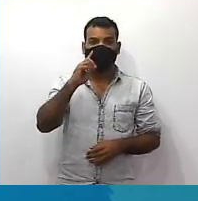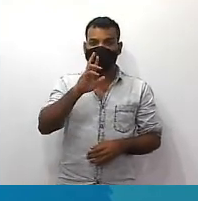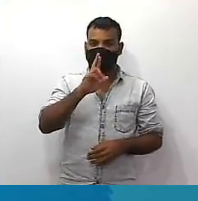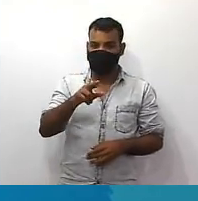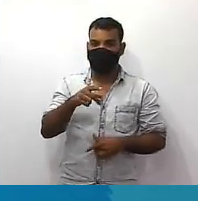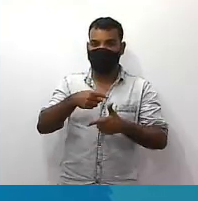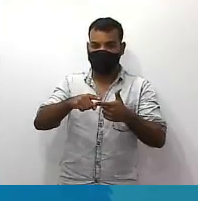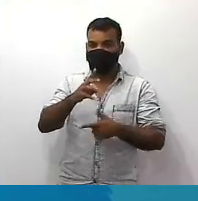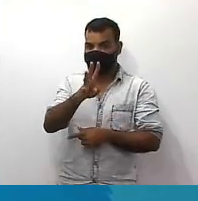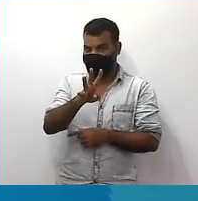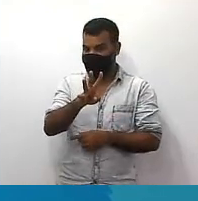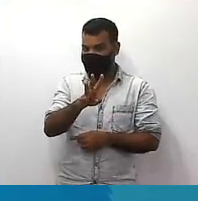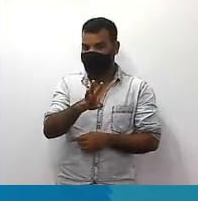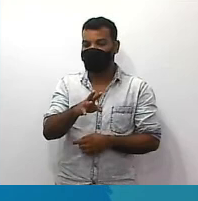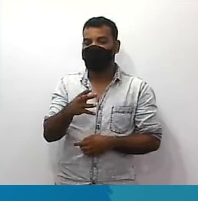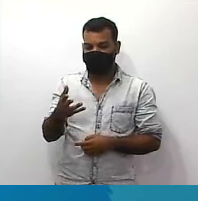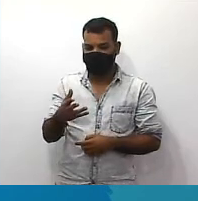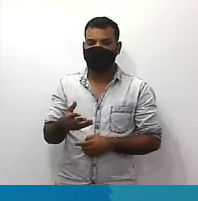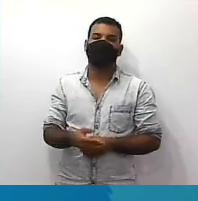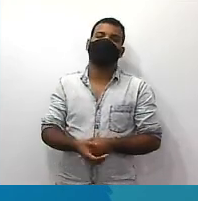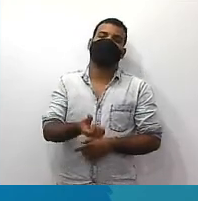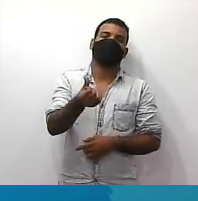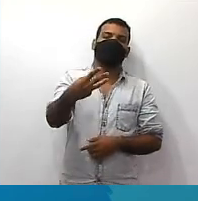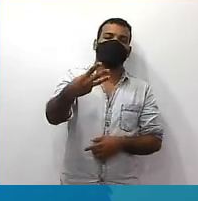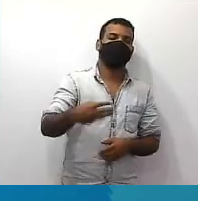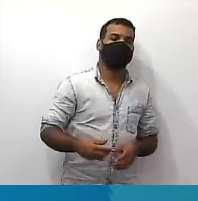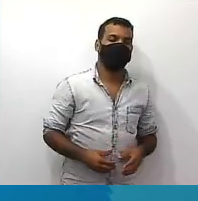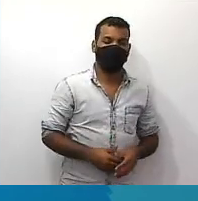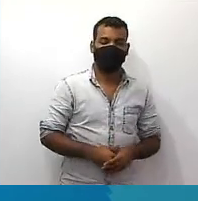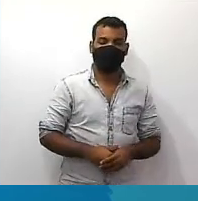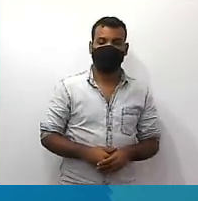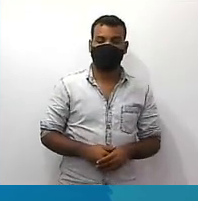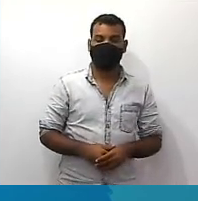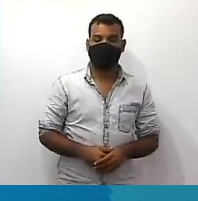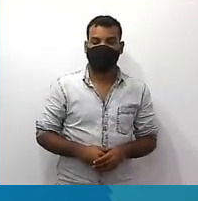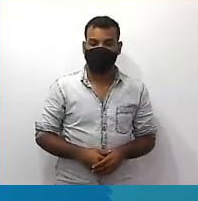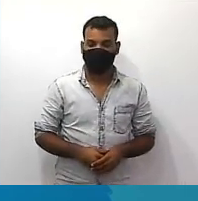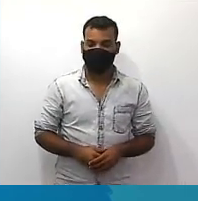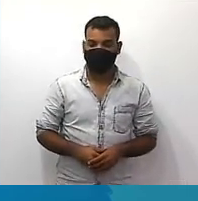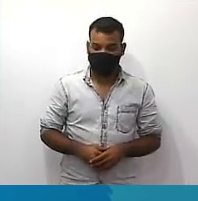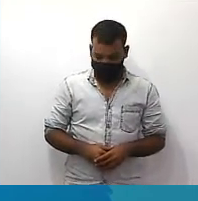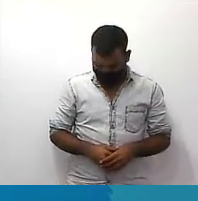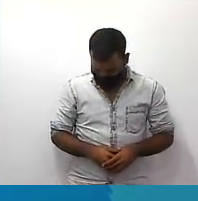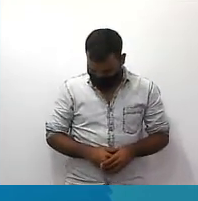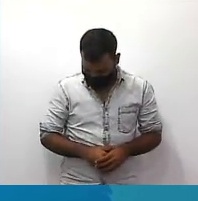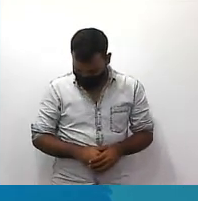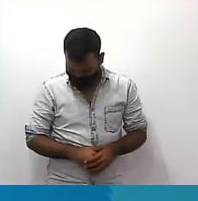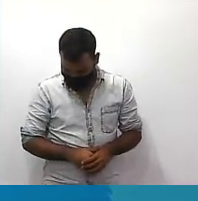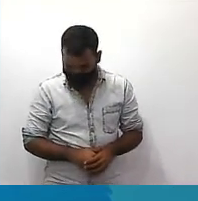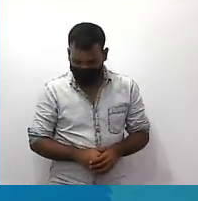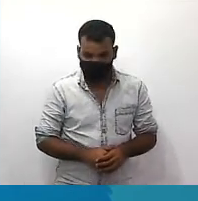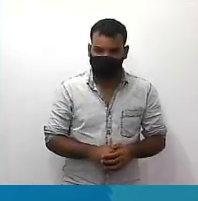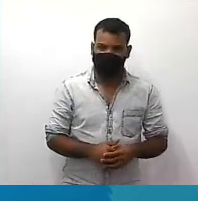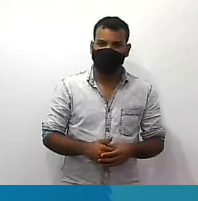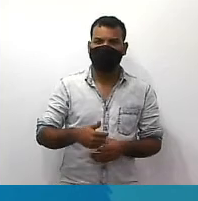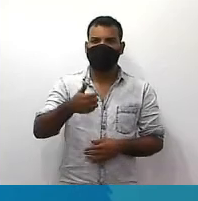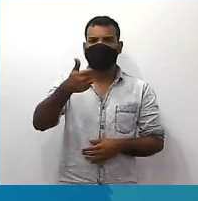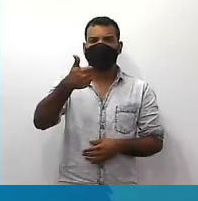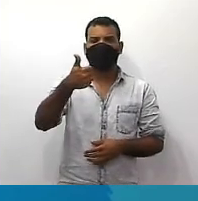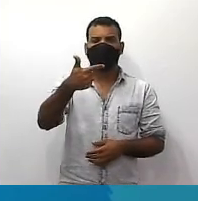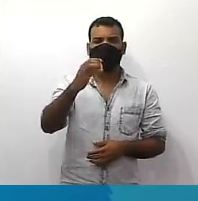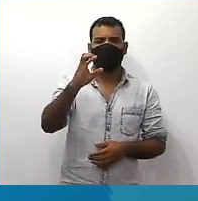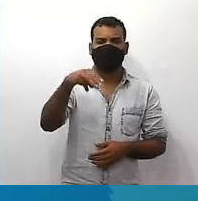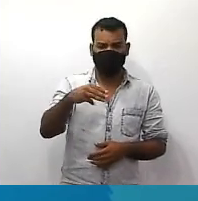por quatro então isso vai dar quanto exatamente 63 quilômetros então os 12 centímetros no mapa equivalem